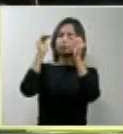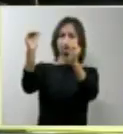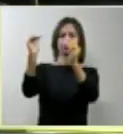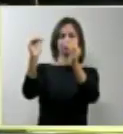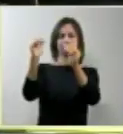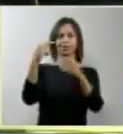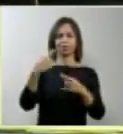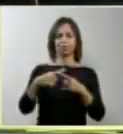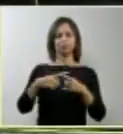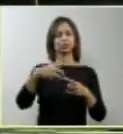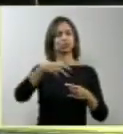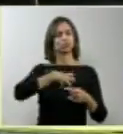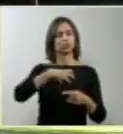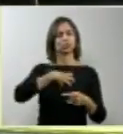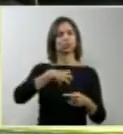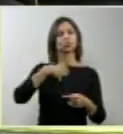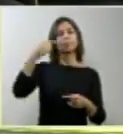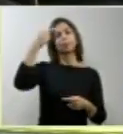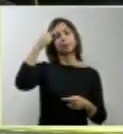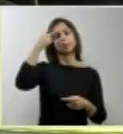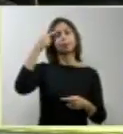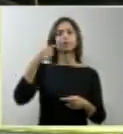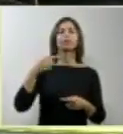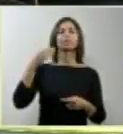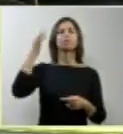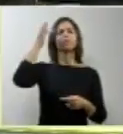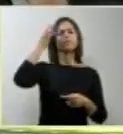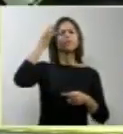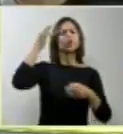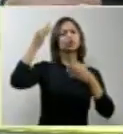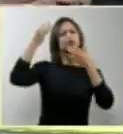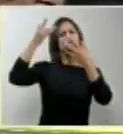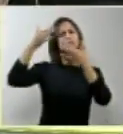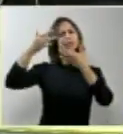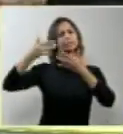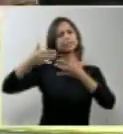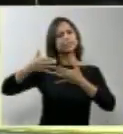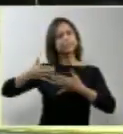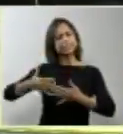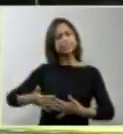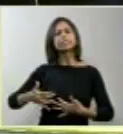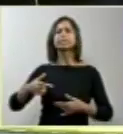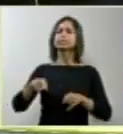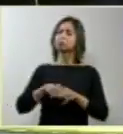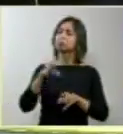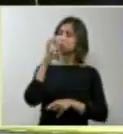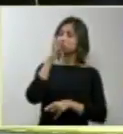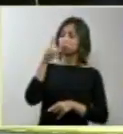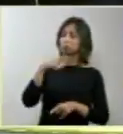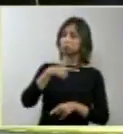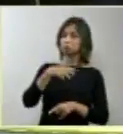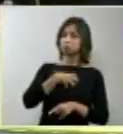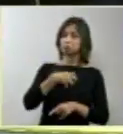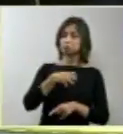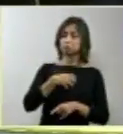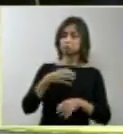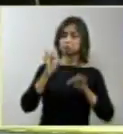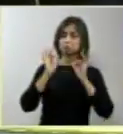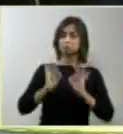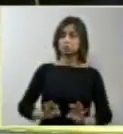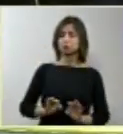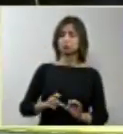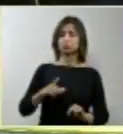filosóficas que a senhora professa, e admiração pela maneira honesta que as expõe. Isso não é